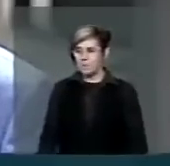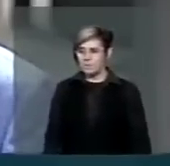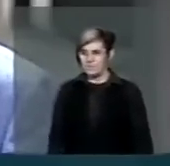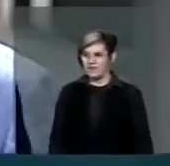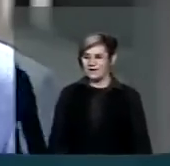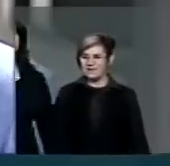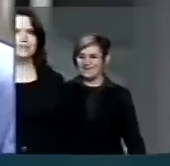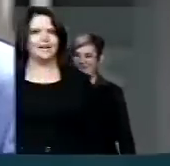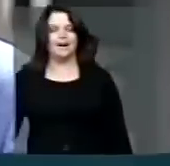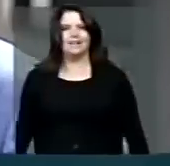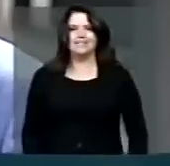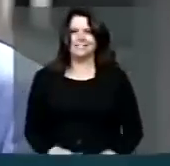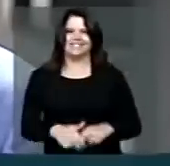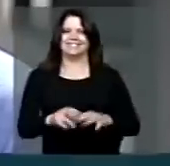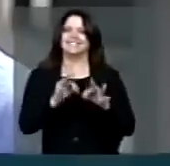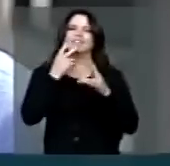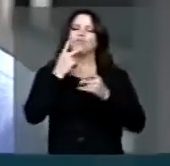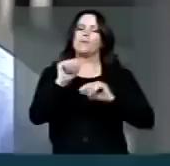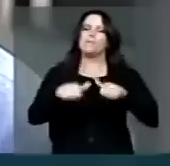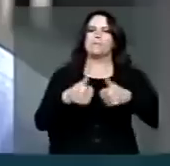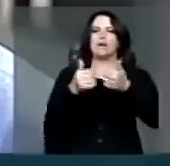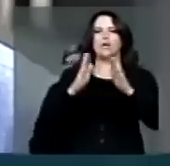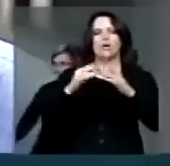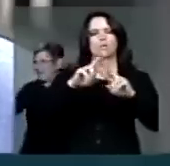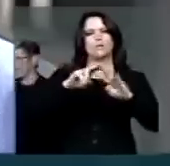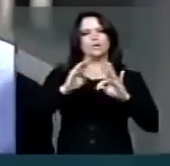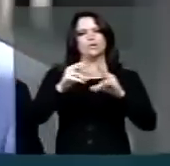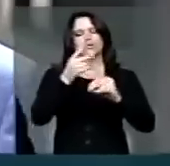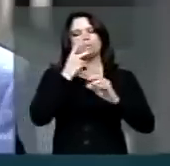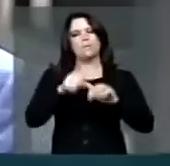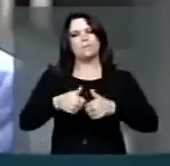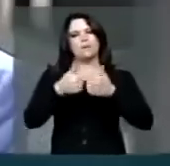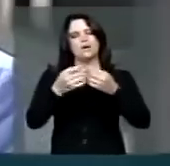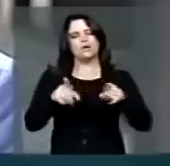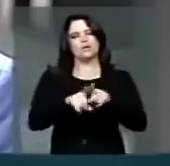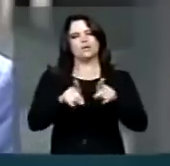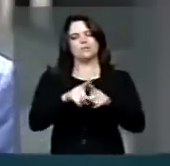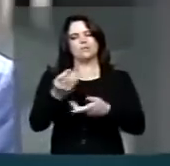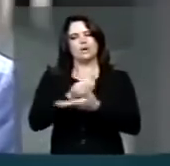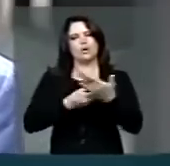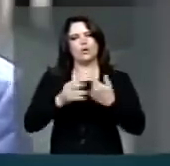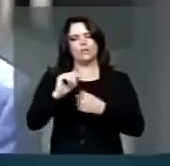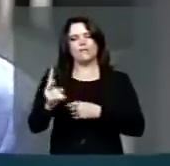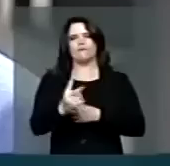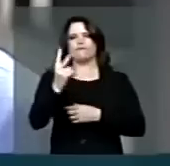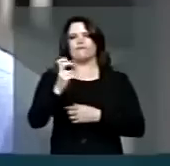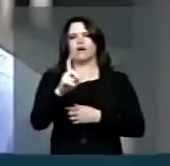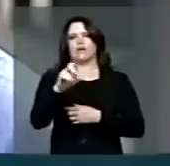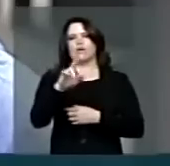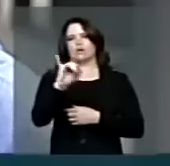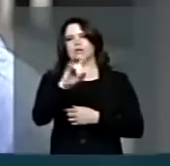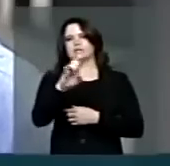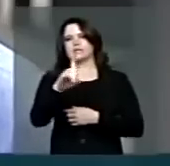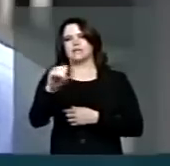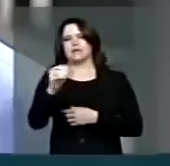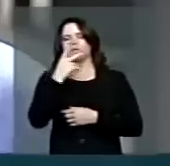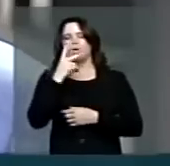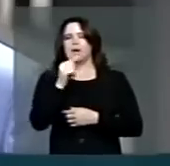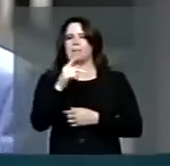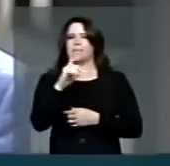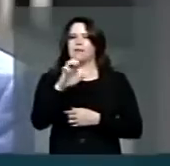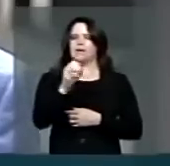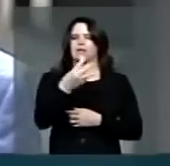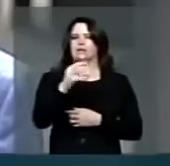falido, precisa melhorar. O aparelho de segurança precisa ser valorizado. A PEC 300 tem que ser